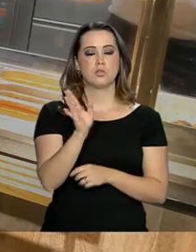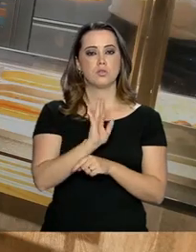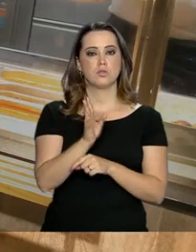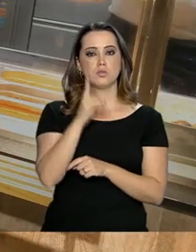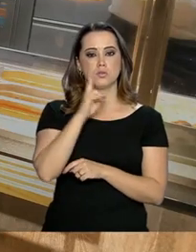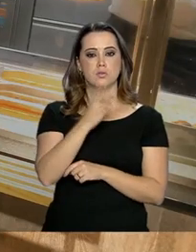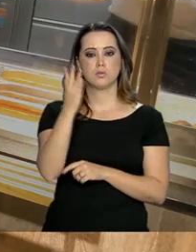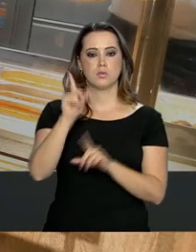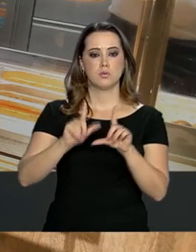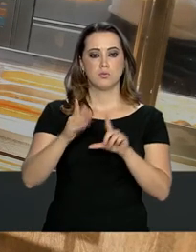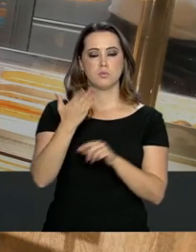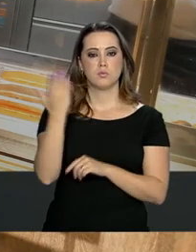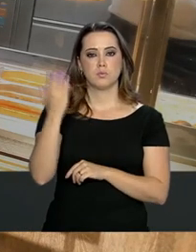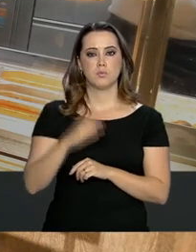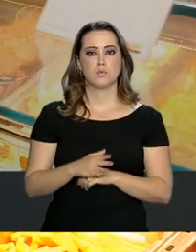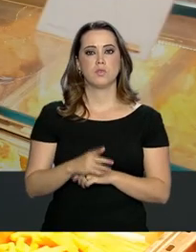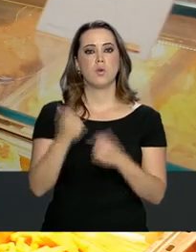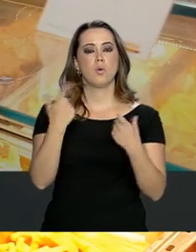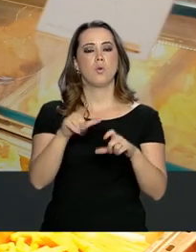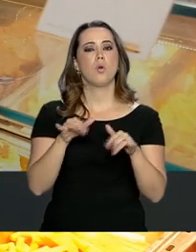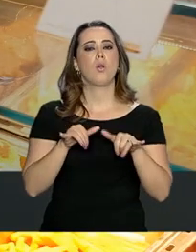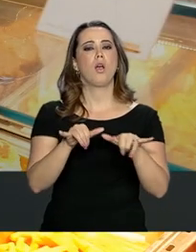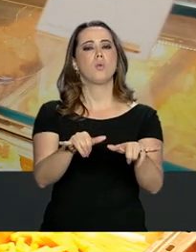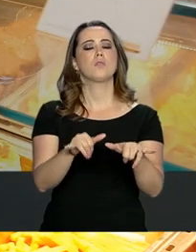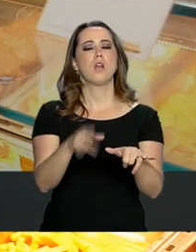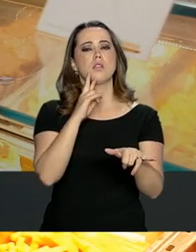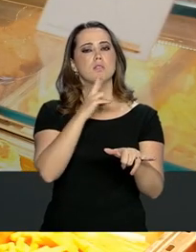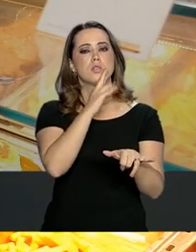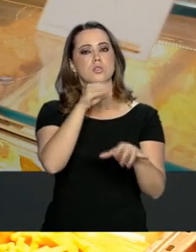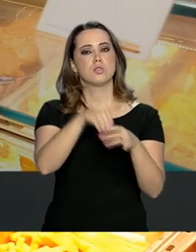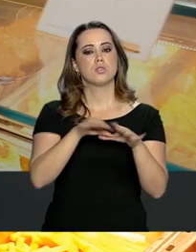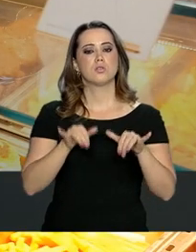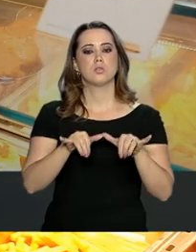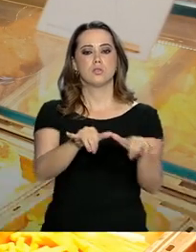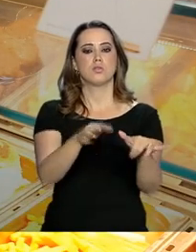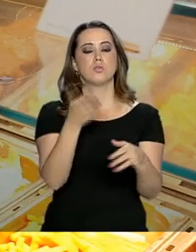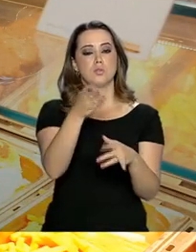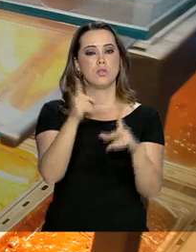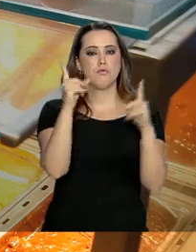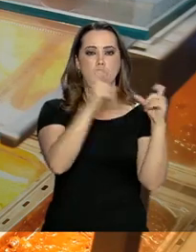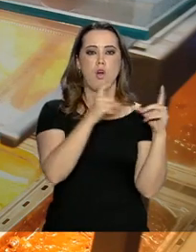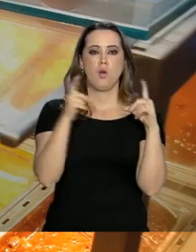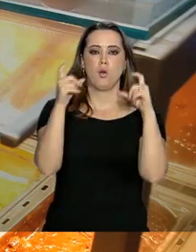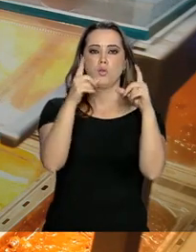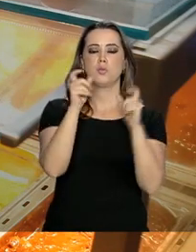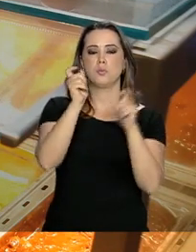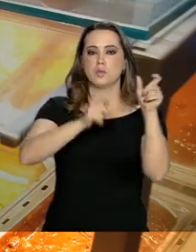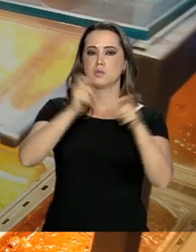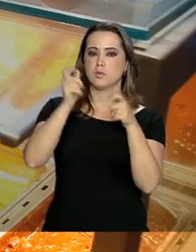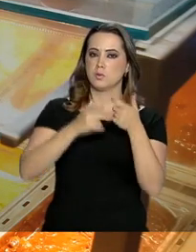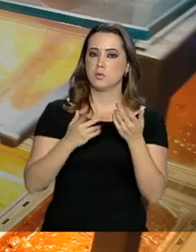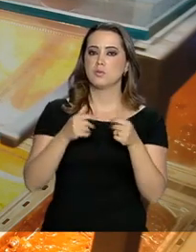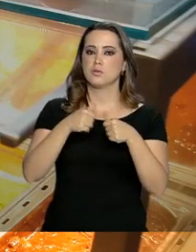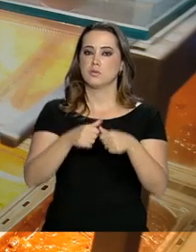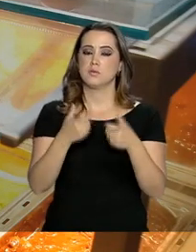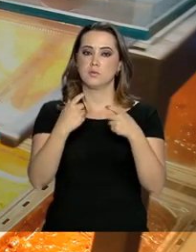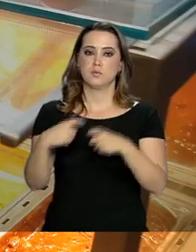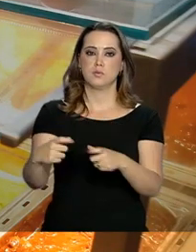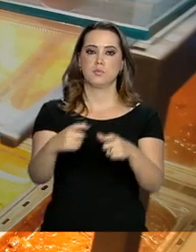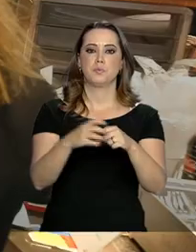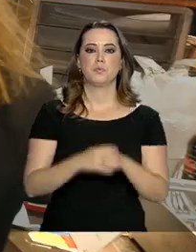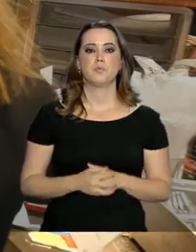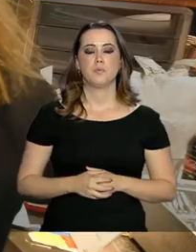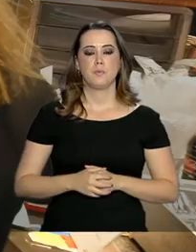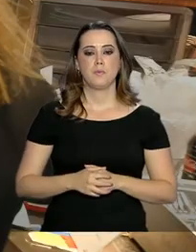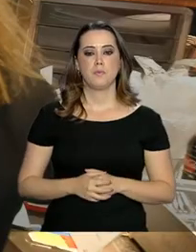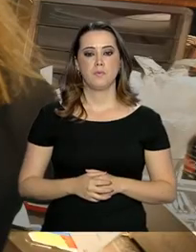aí na tela. O restaurante fica dentro de um supermercado e lá o presidente posou para fotos com alguns brasileiros que estavam no